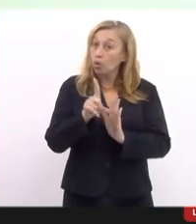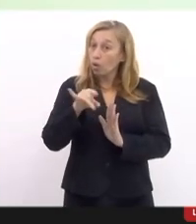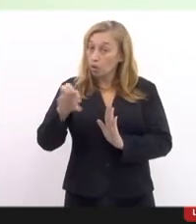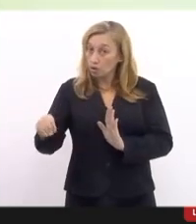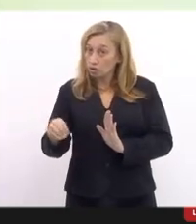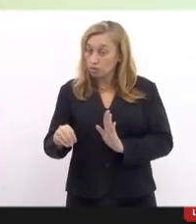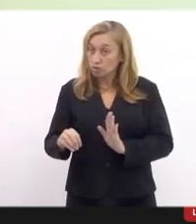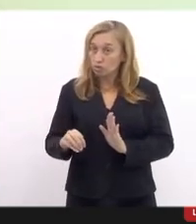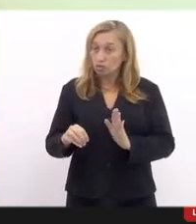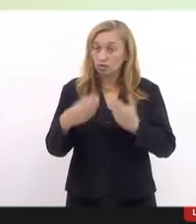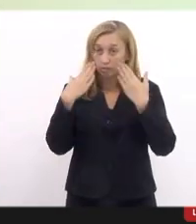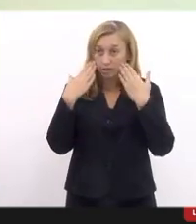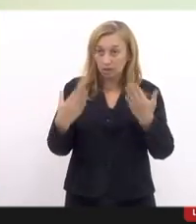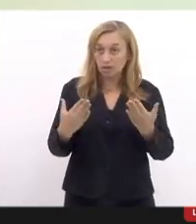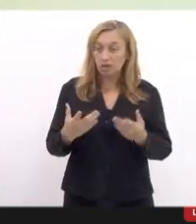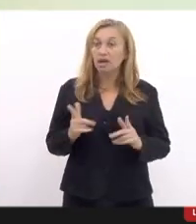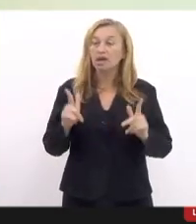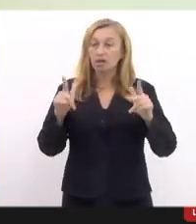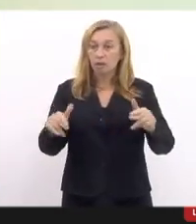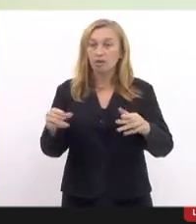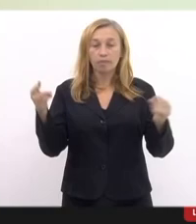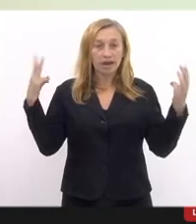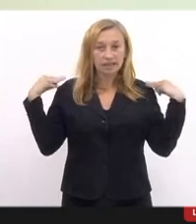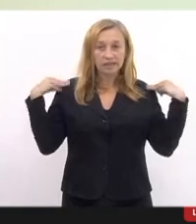obrigações. Uma mesma coisa em relação à marinha.